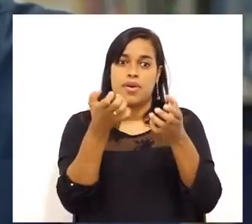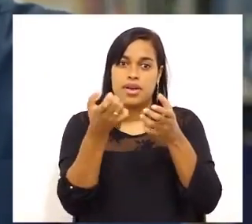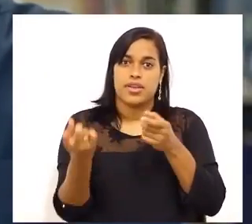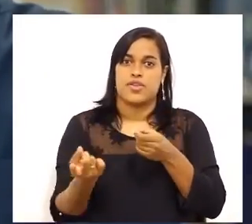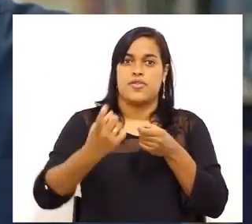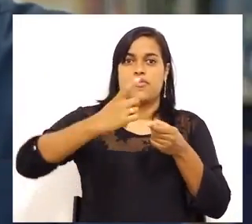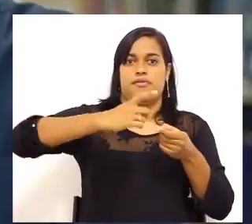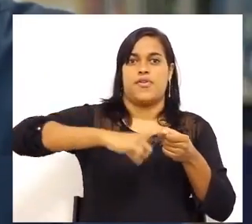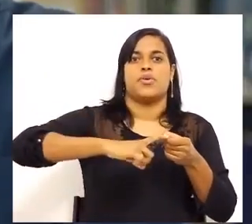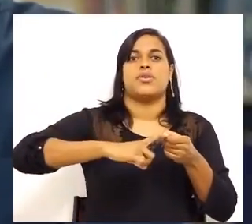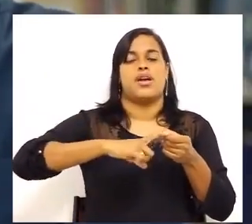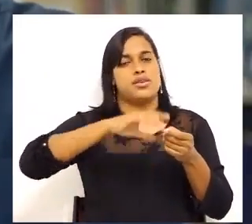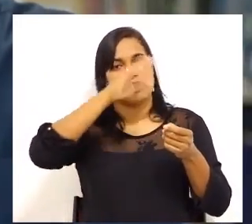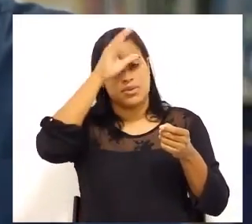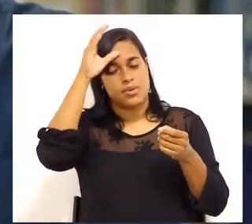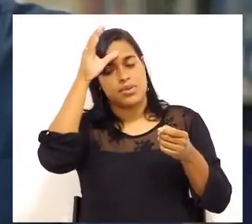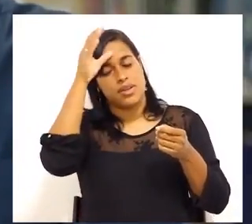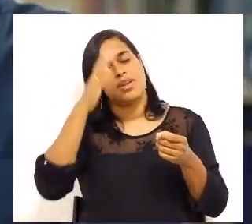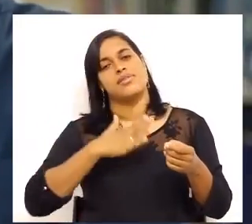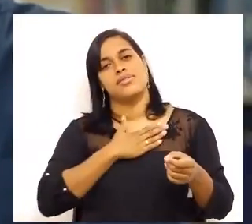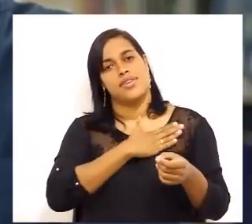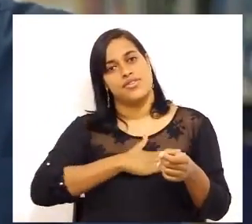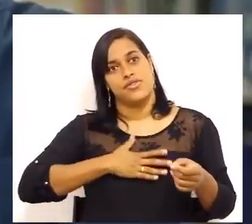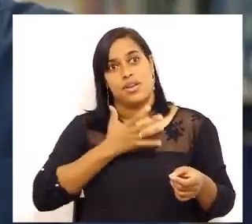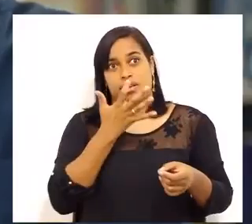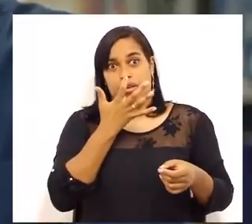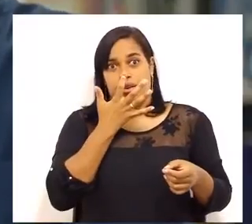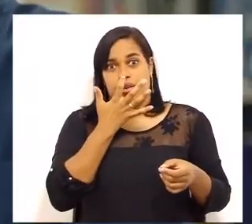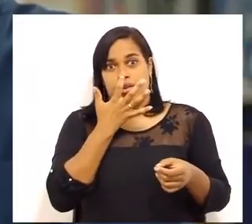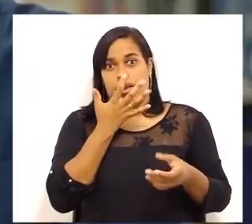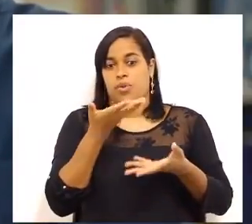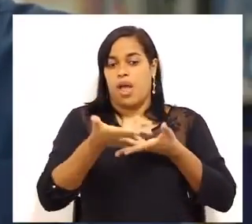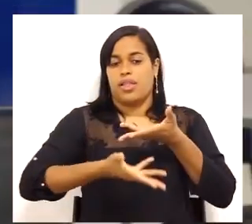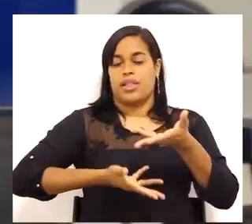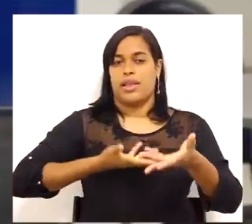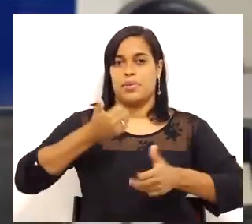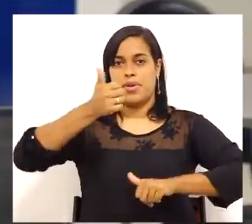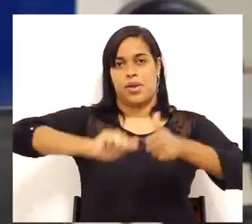certamente clientes satisfeitos e encantados com aquele serviço.